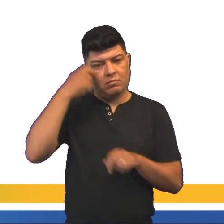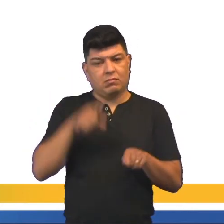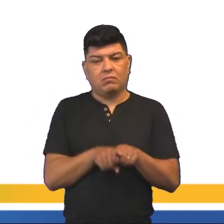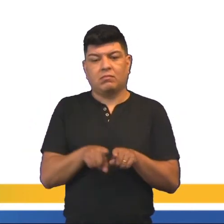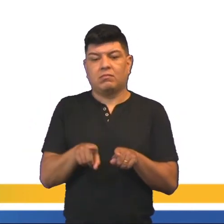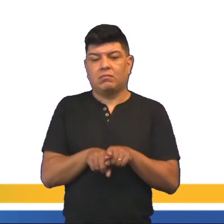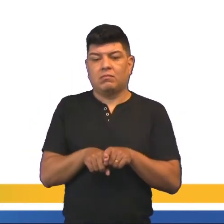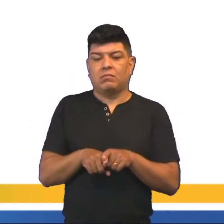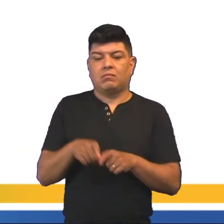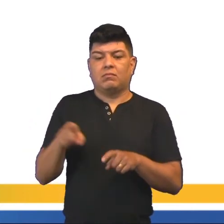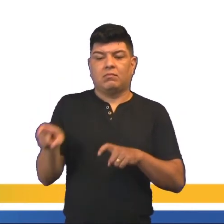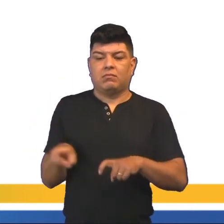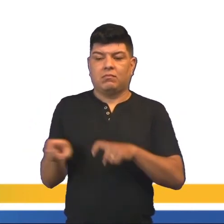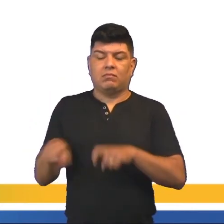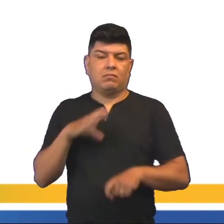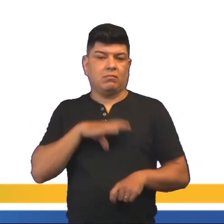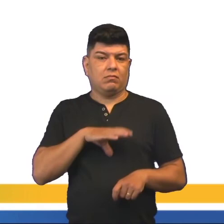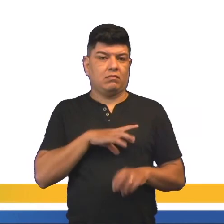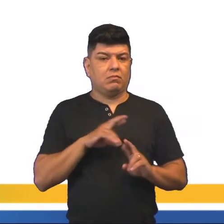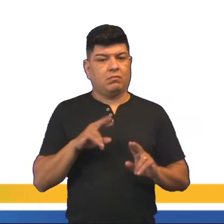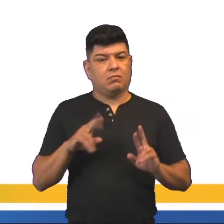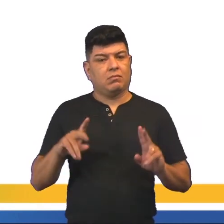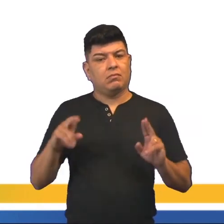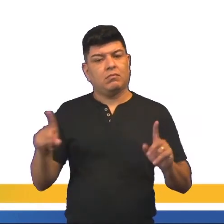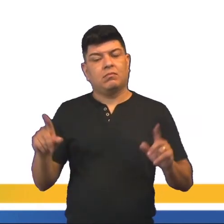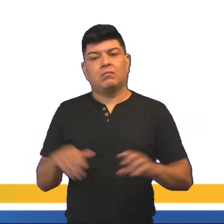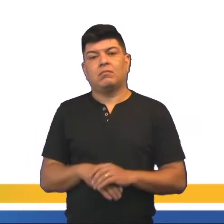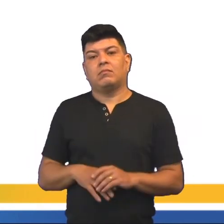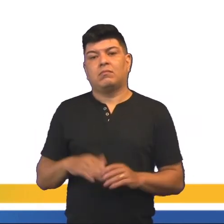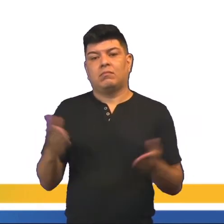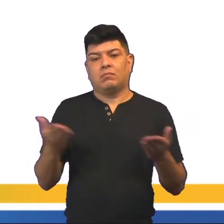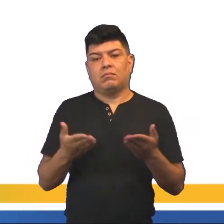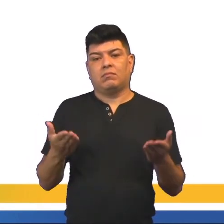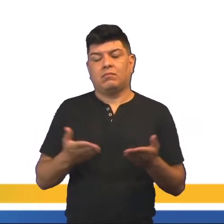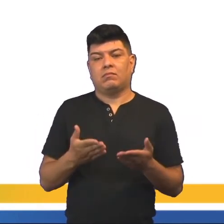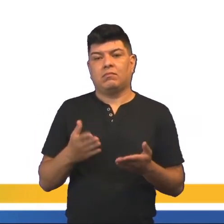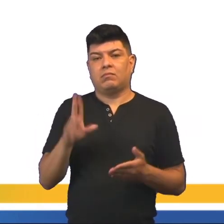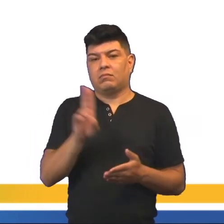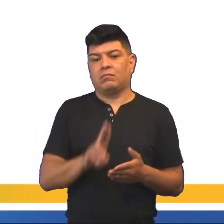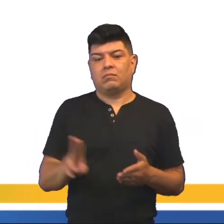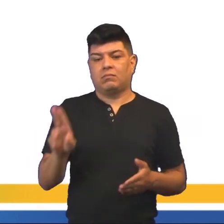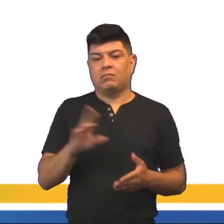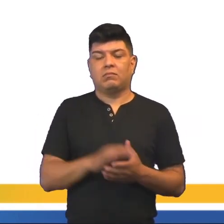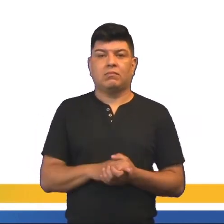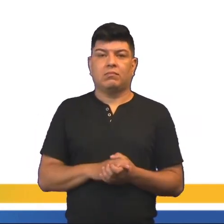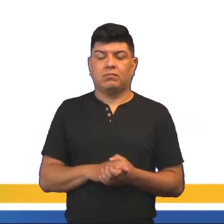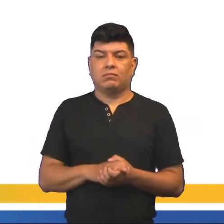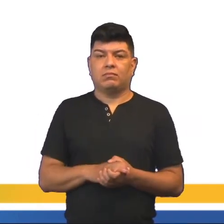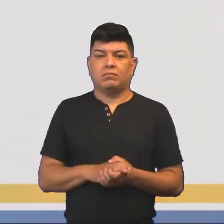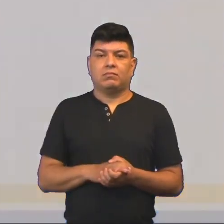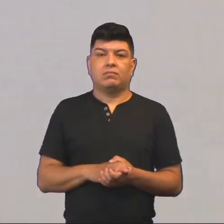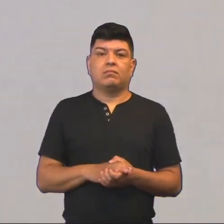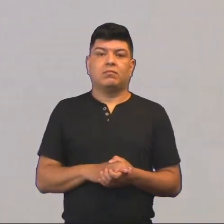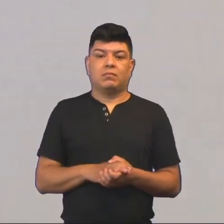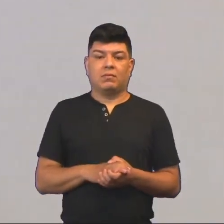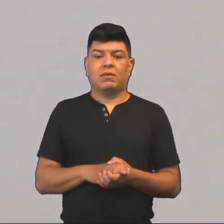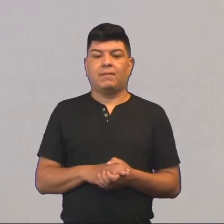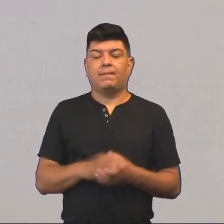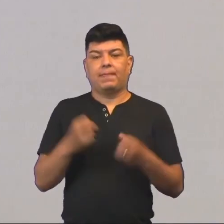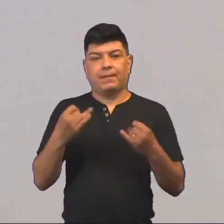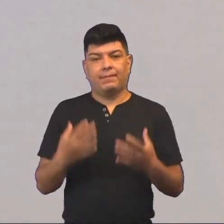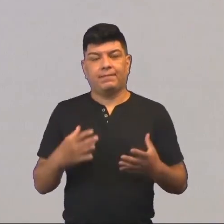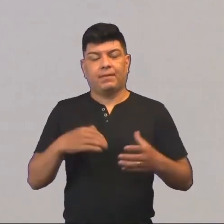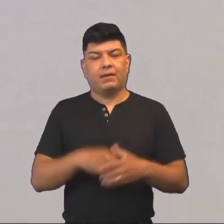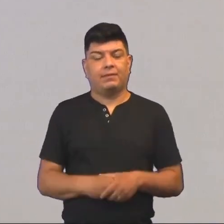a classe urbana e a classe rural, uma divisão mais atual que não se aplica tanto. Quando a gente